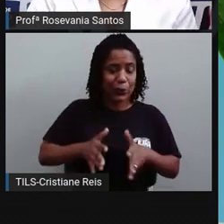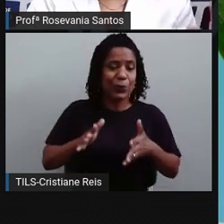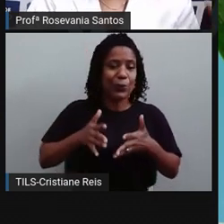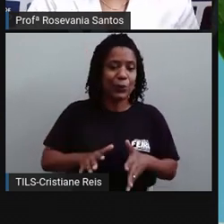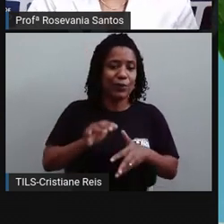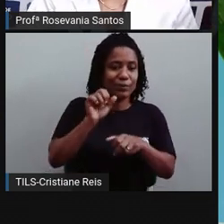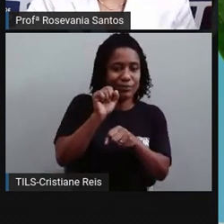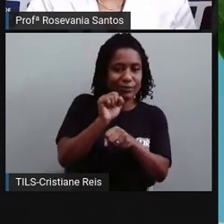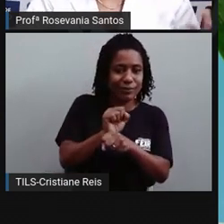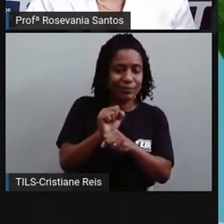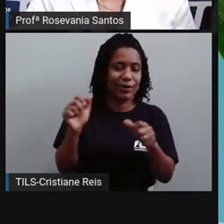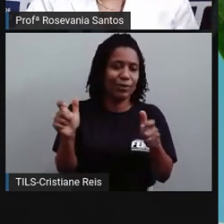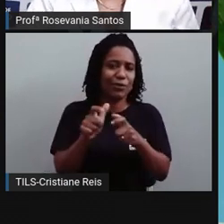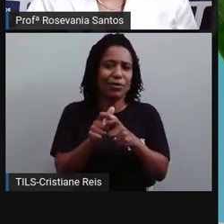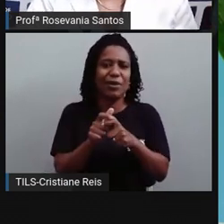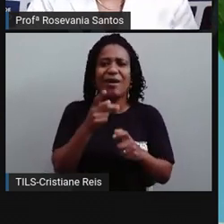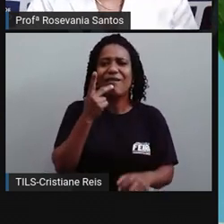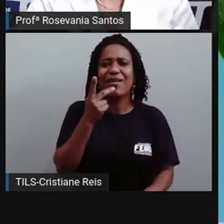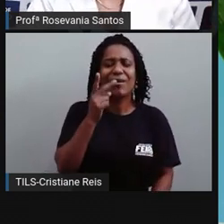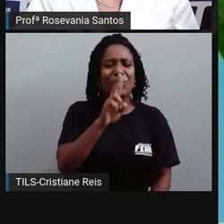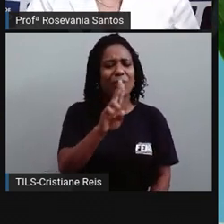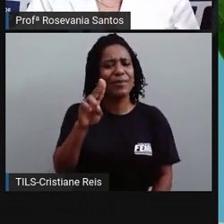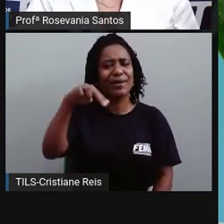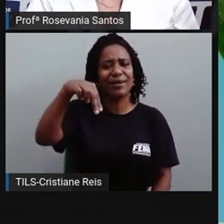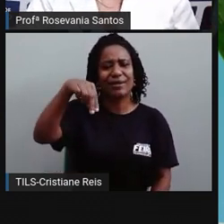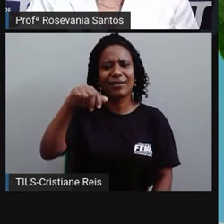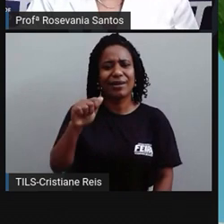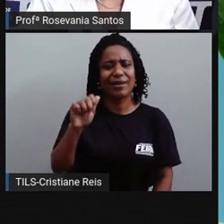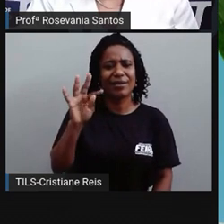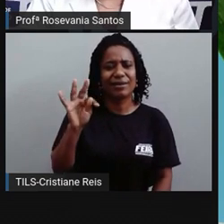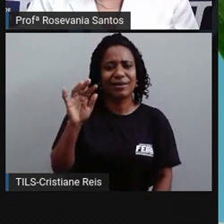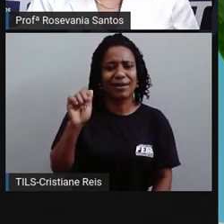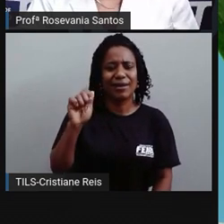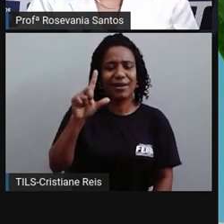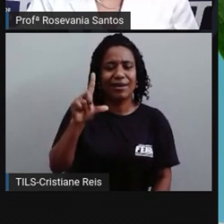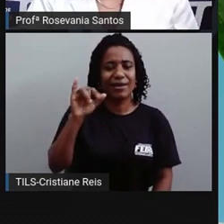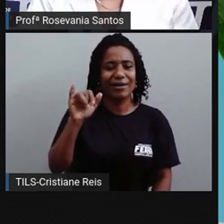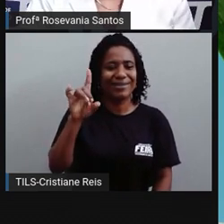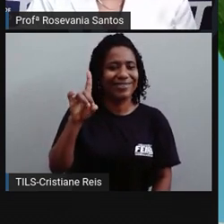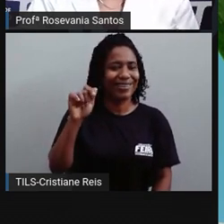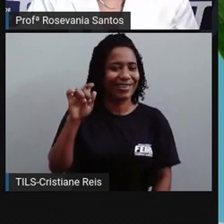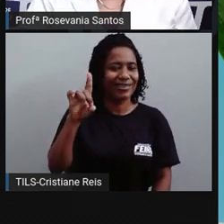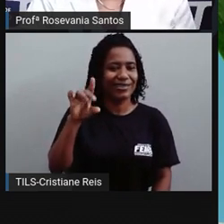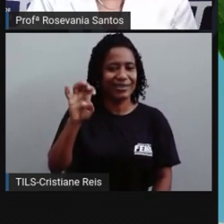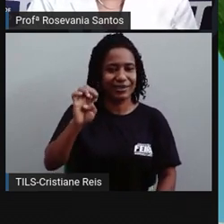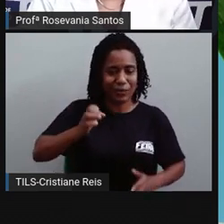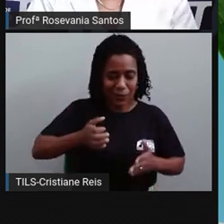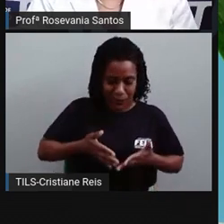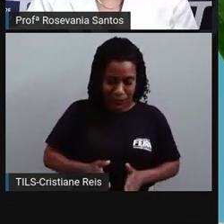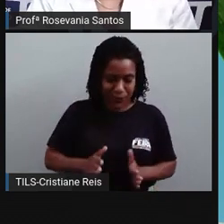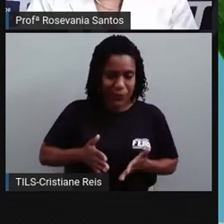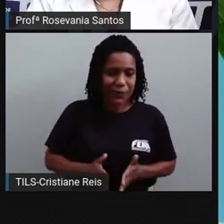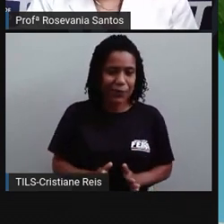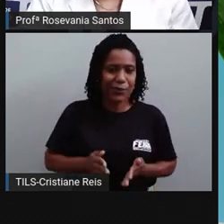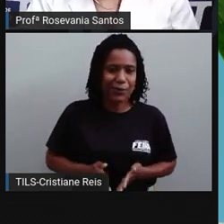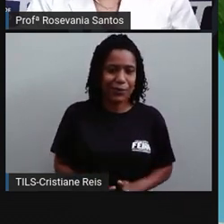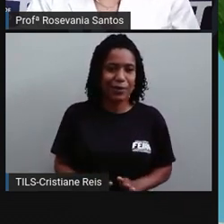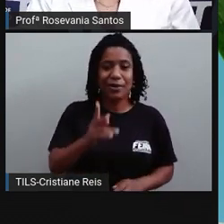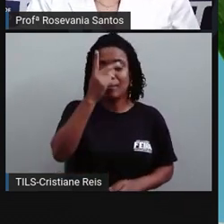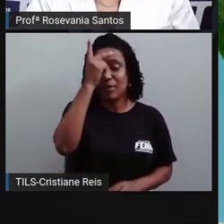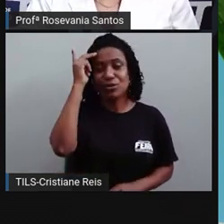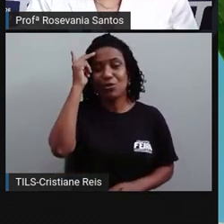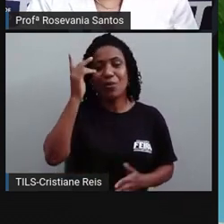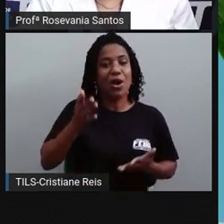desse negócio de natalidade, natalidade, natalidade. O que é natalidade, né, e natalidade é o número de pessoas que nasceram.